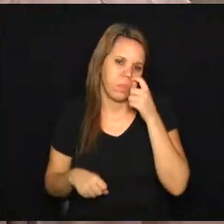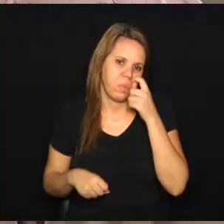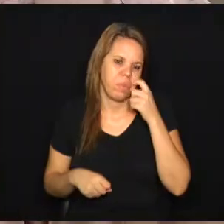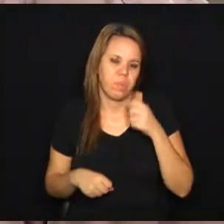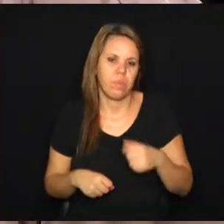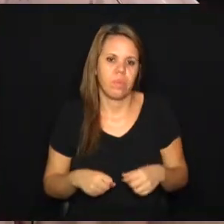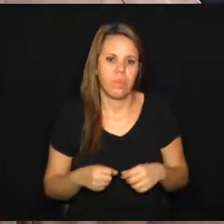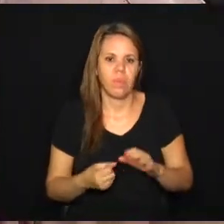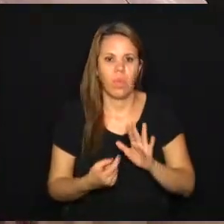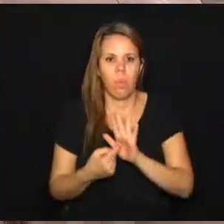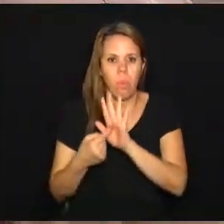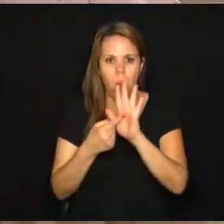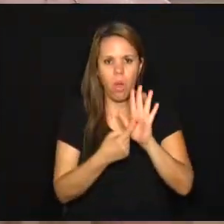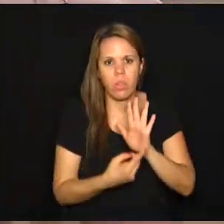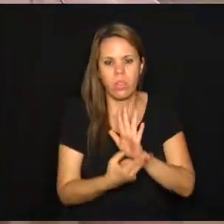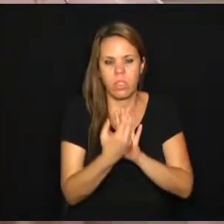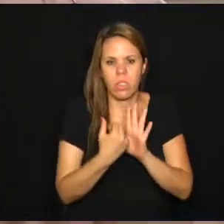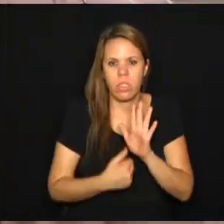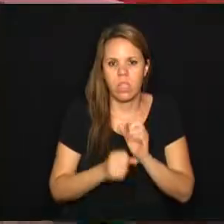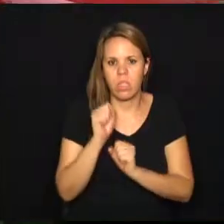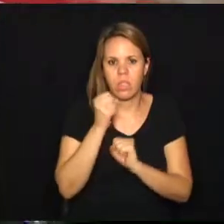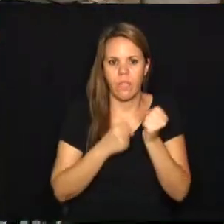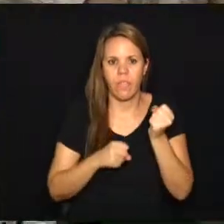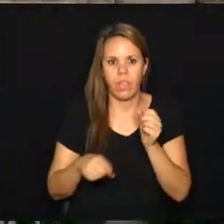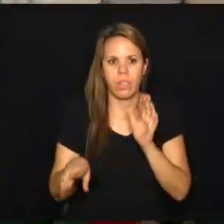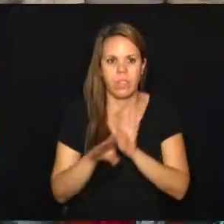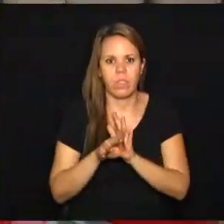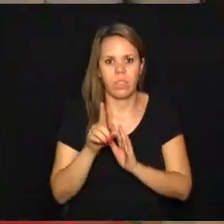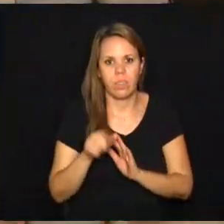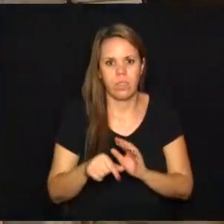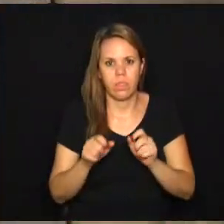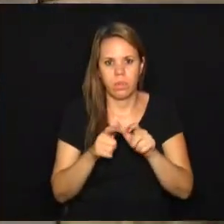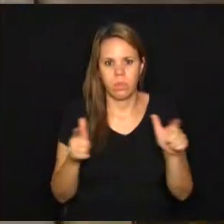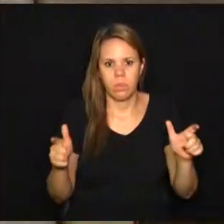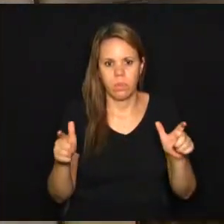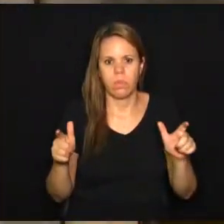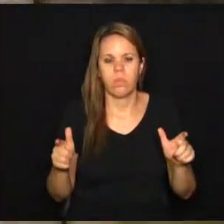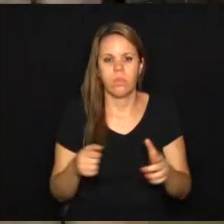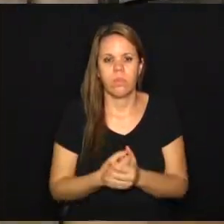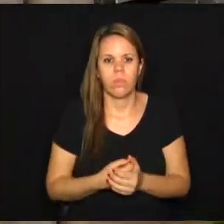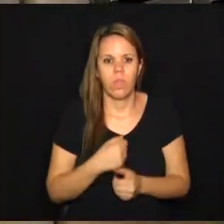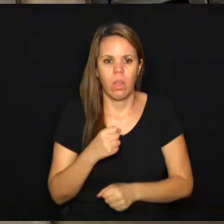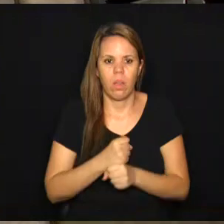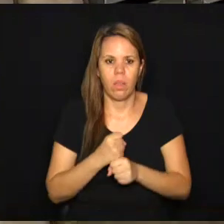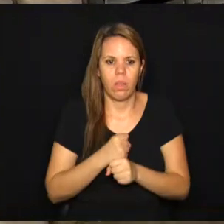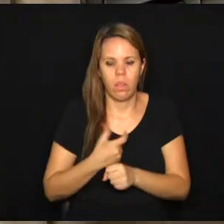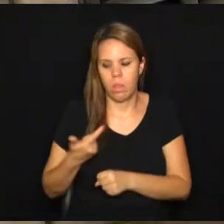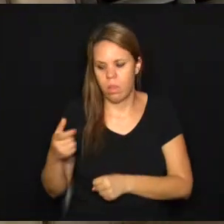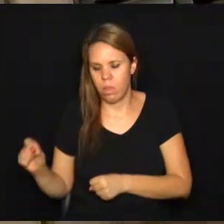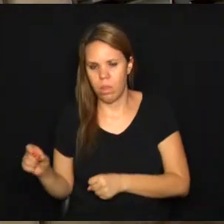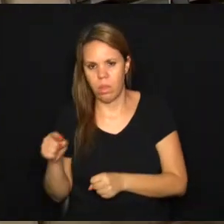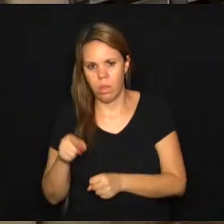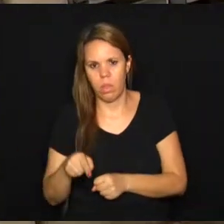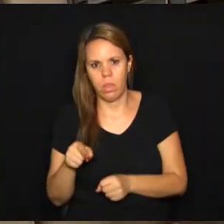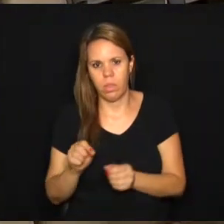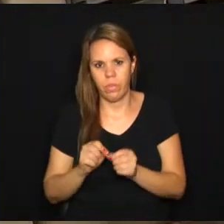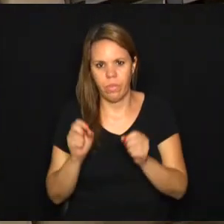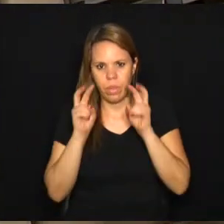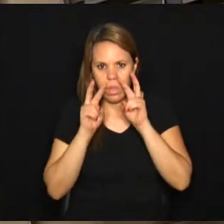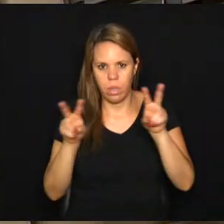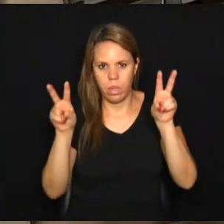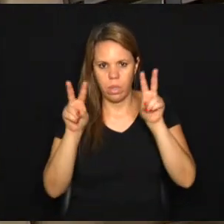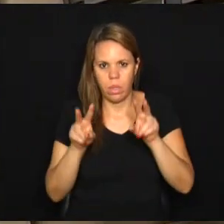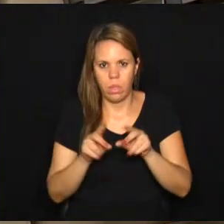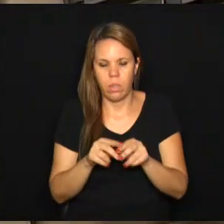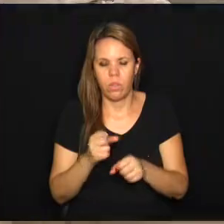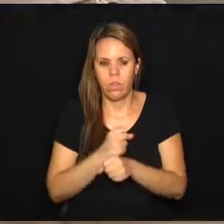O desenho dessa fábrica, ela vem exatamente... Ela tem uma ampliação. Ela vem nos anos 10 e essa ampliação que nós estamos enxergando